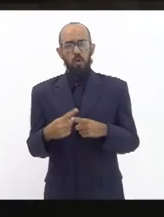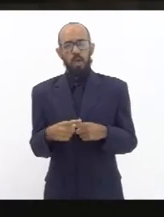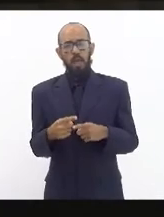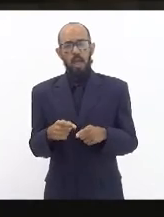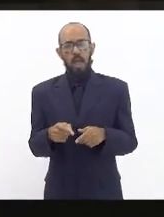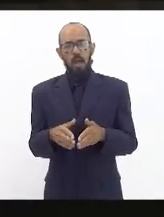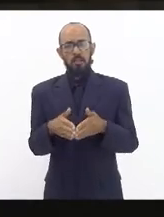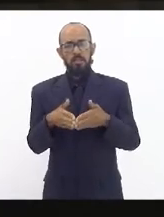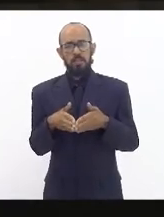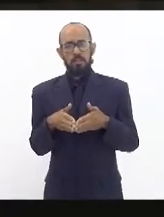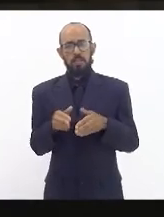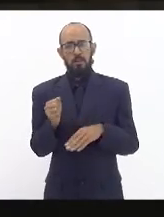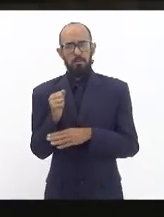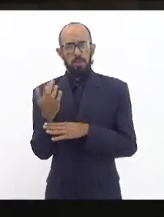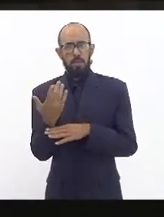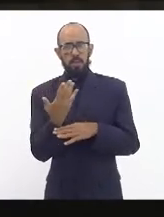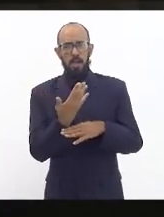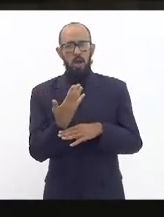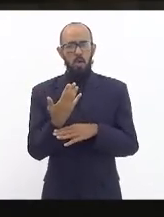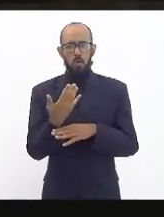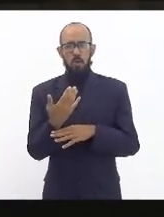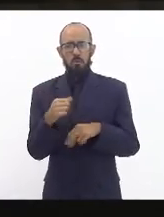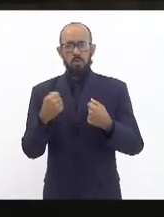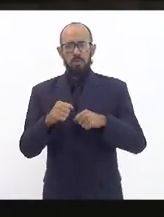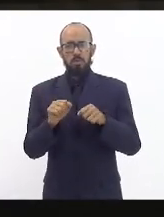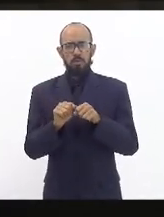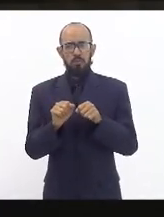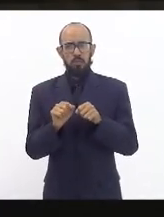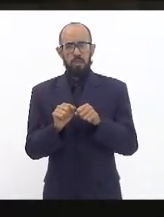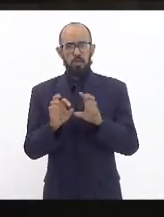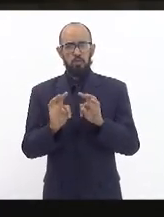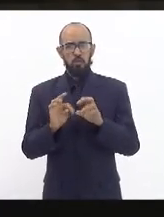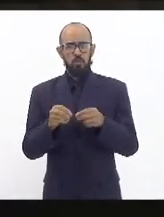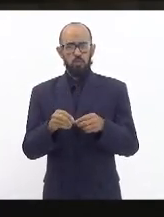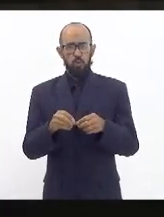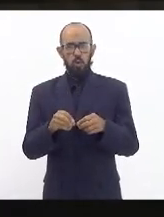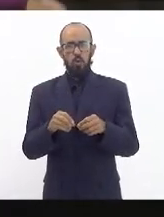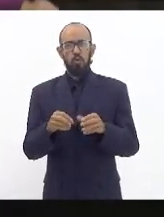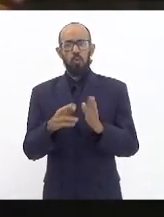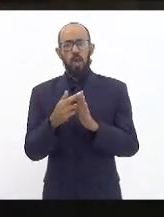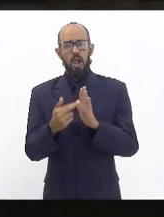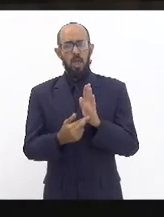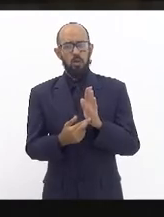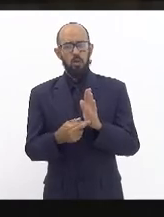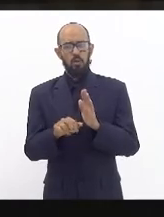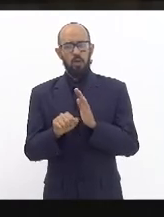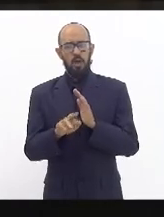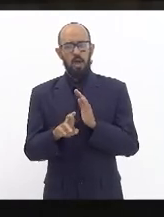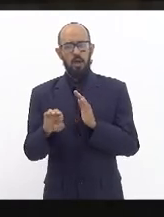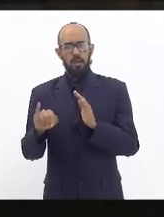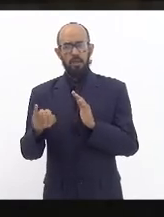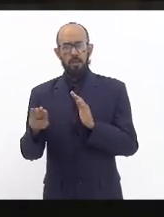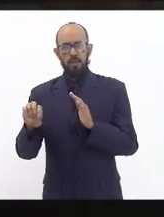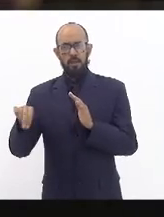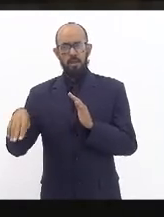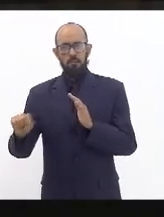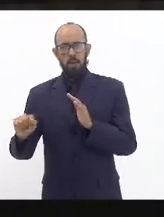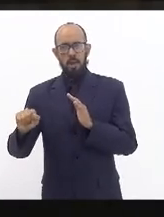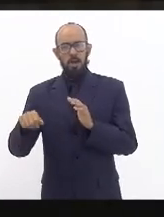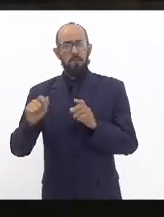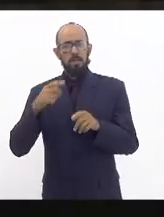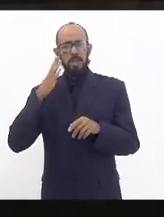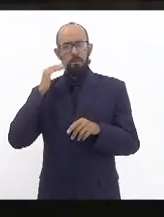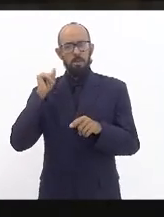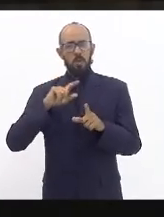a todas as discussões que são feitas sobre a rima que é o relatório de impacto ambiental que a população do entorno vai sofrer